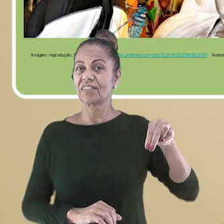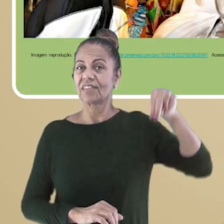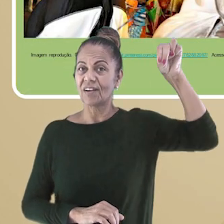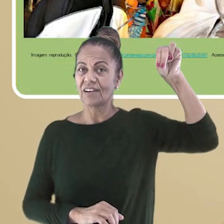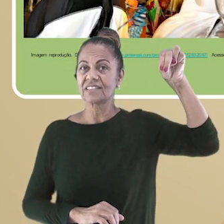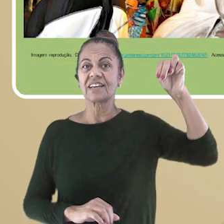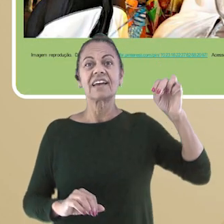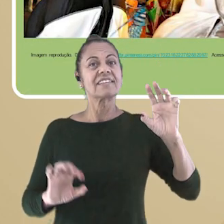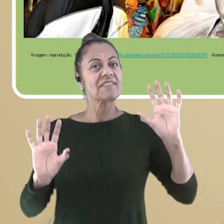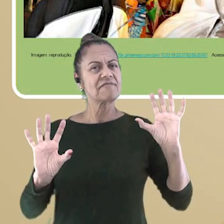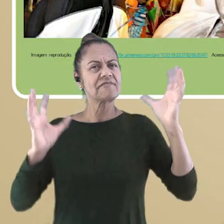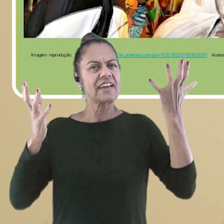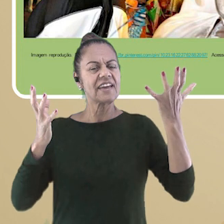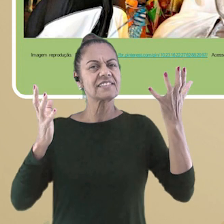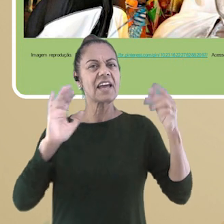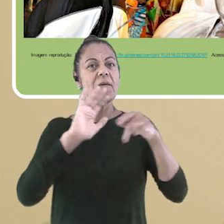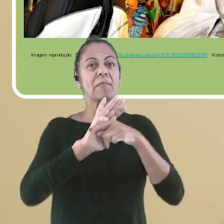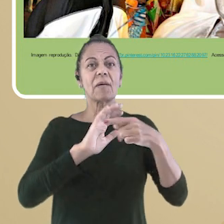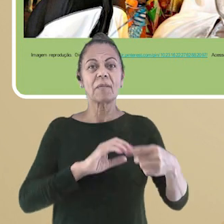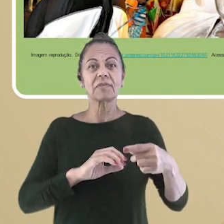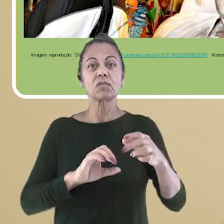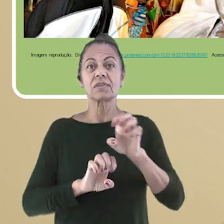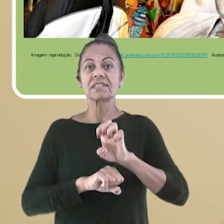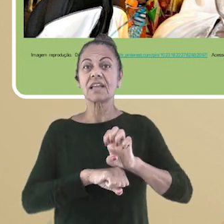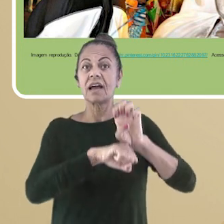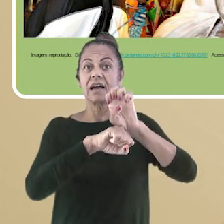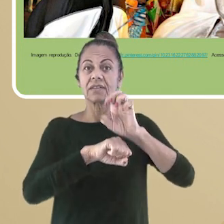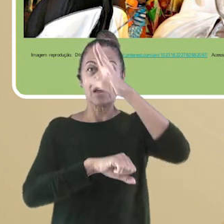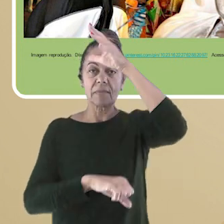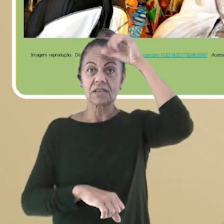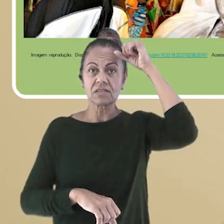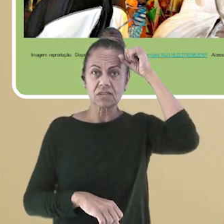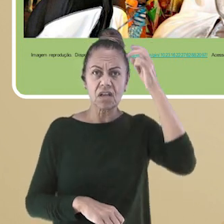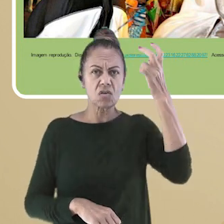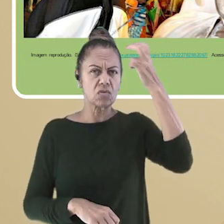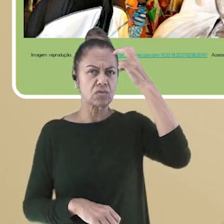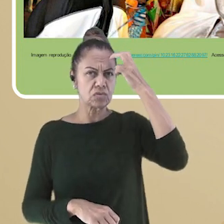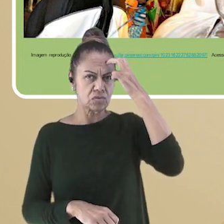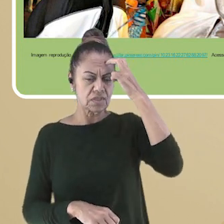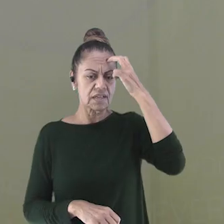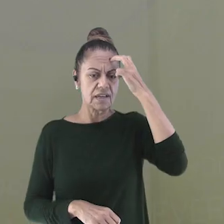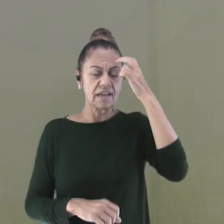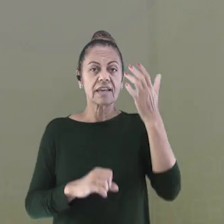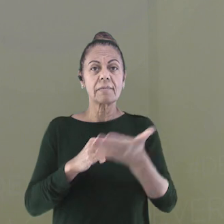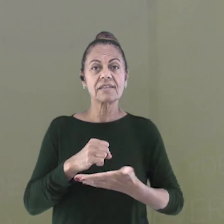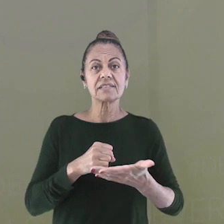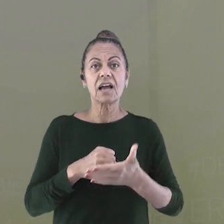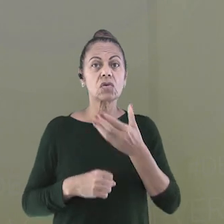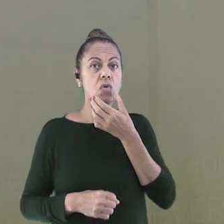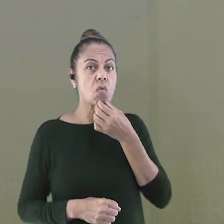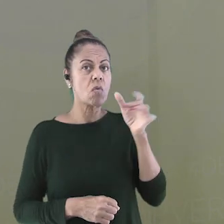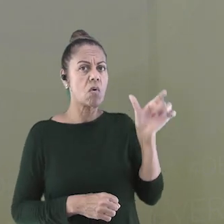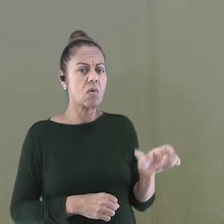Essa festividade é comum no estado do Amazonas. Essa festa cultural é baseada numa lenda. Um